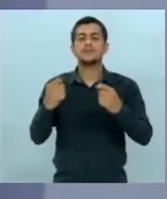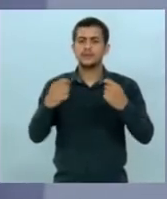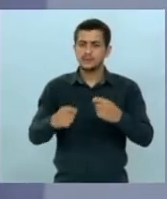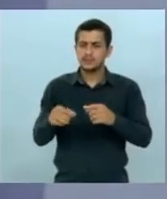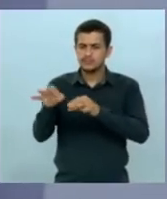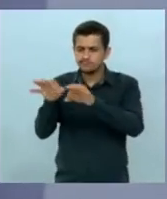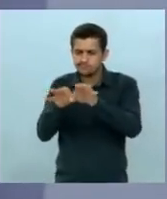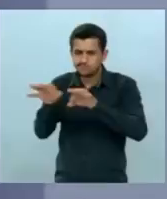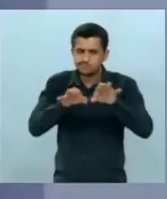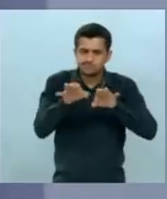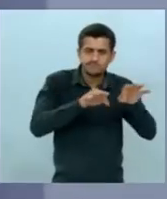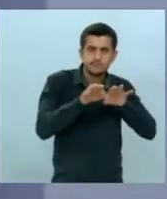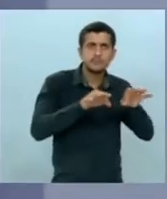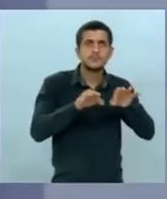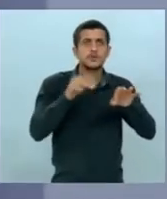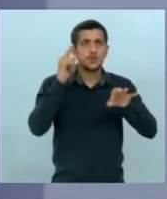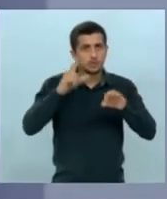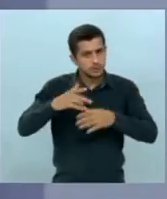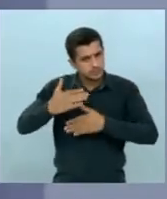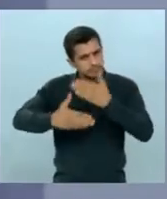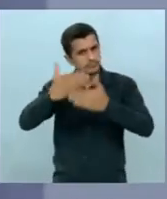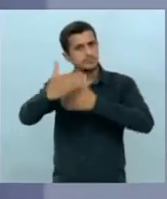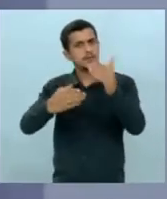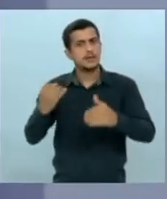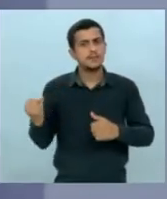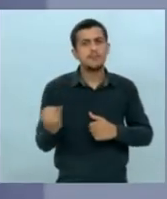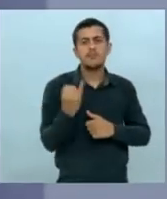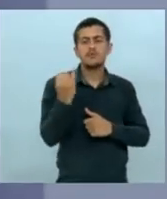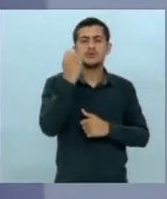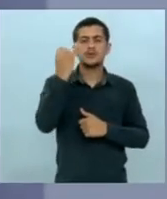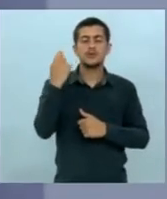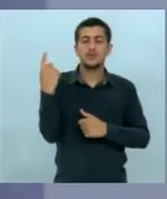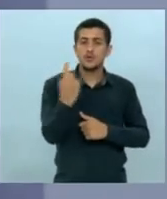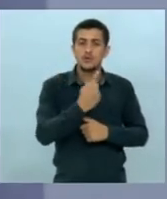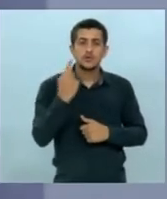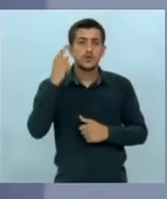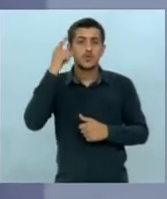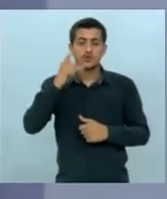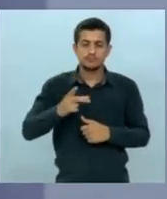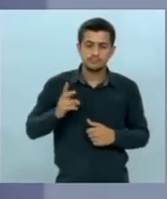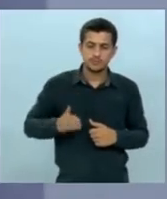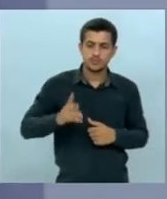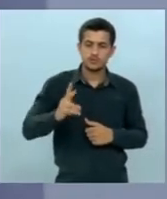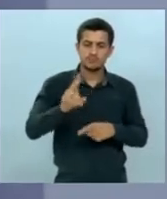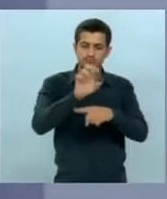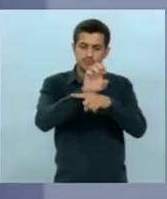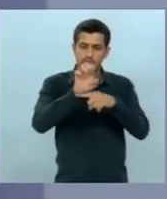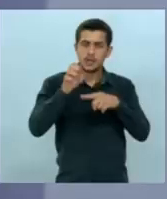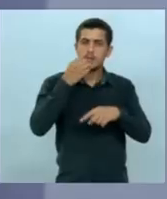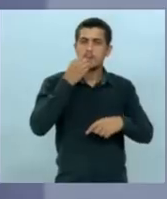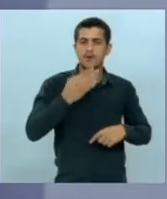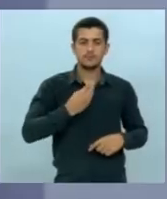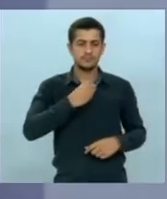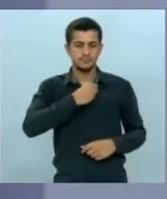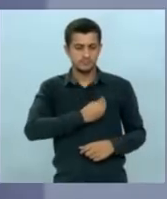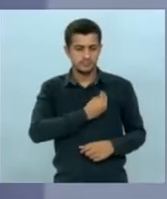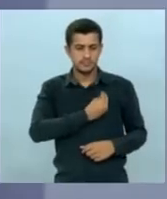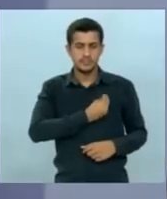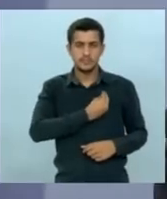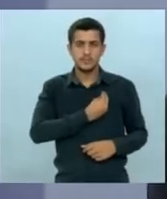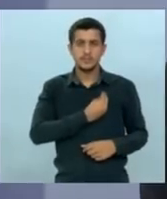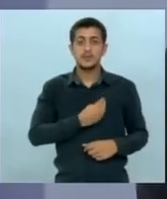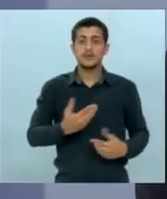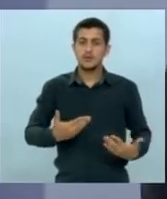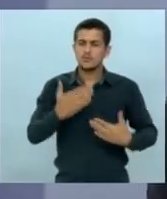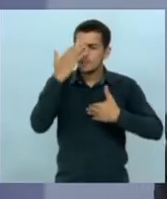deficiências e fazer os avanços importantes para que a gente possa continuar como um bom estado para se viver sou muito grato